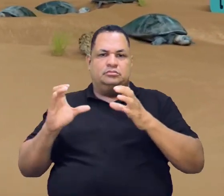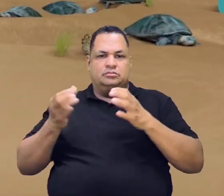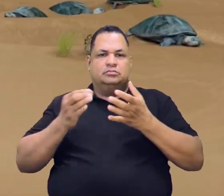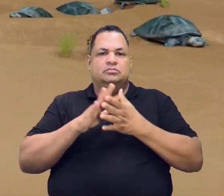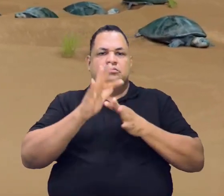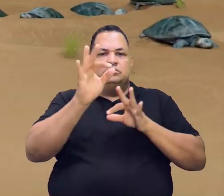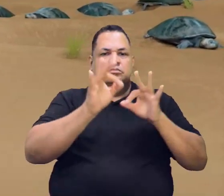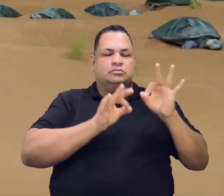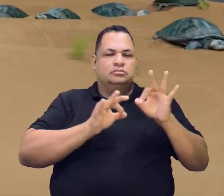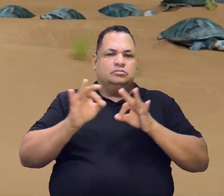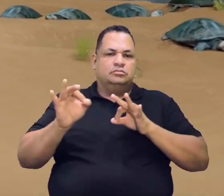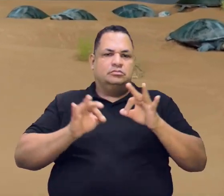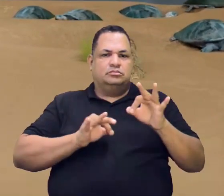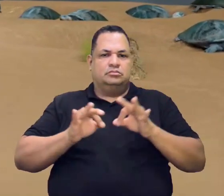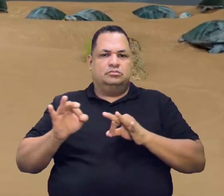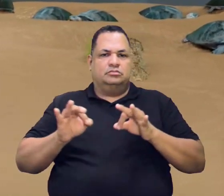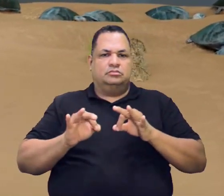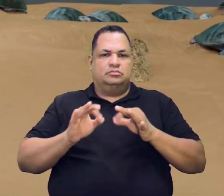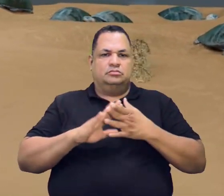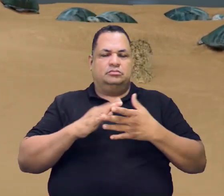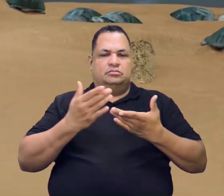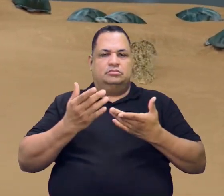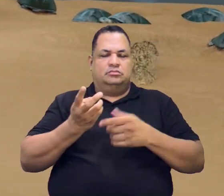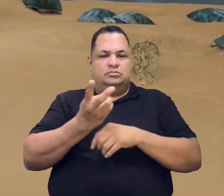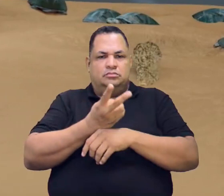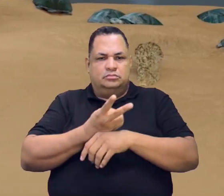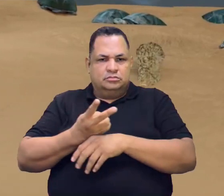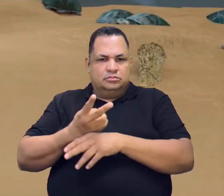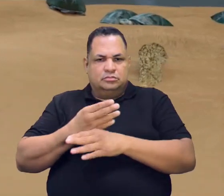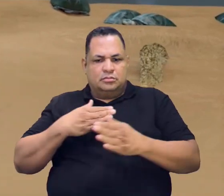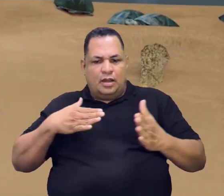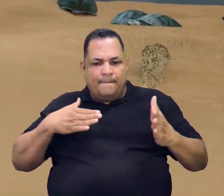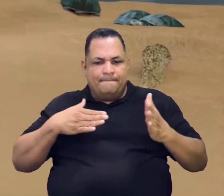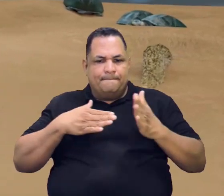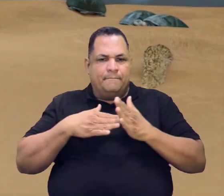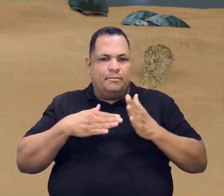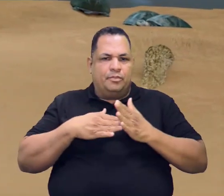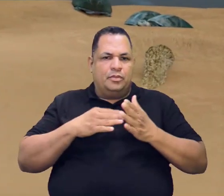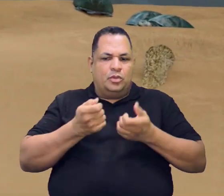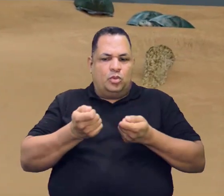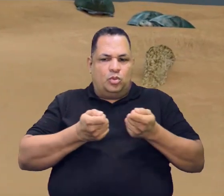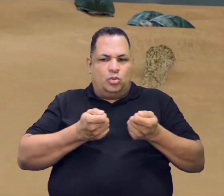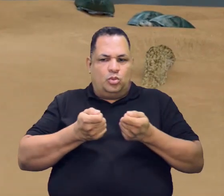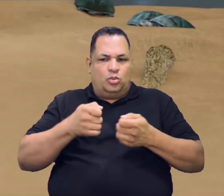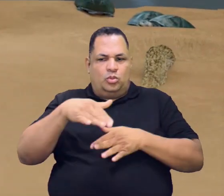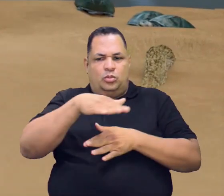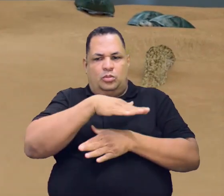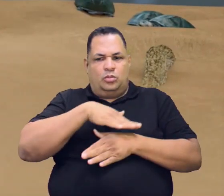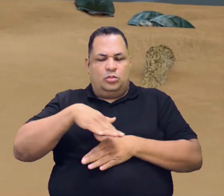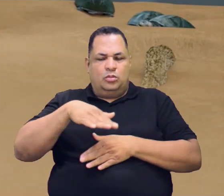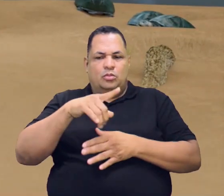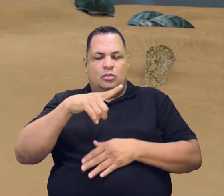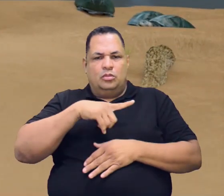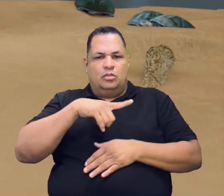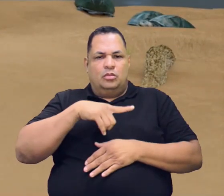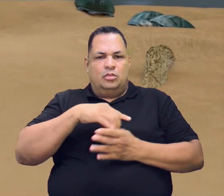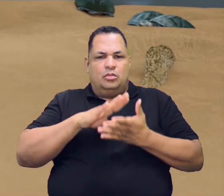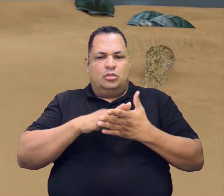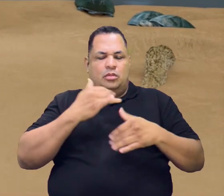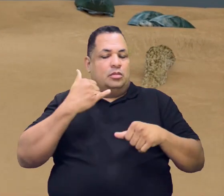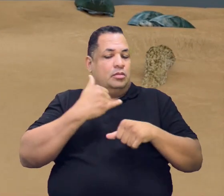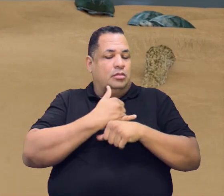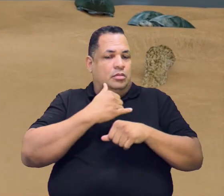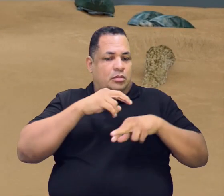bem organizados procuram deter ali o controle da região, que possui lá o